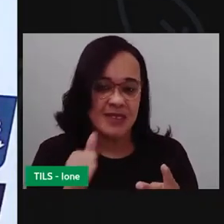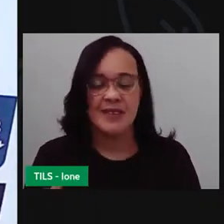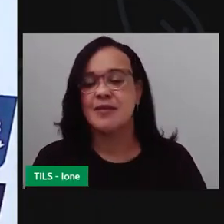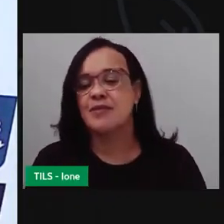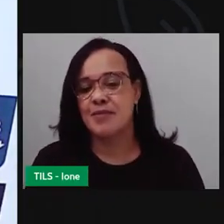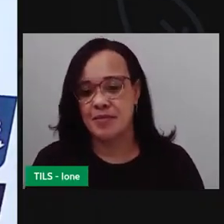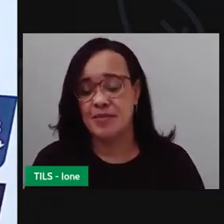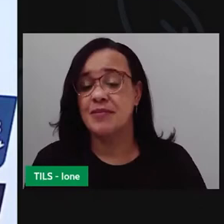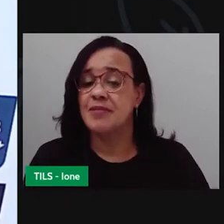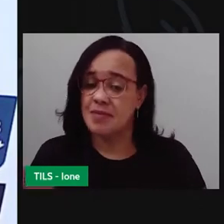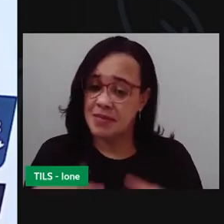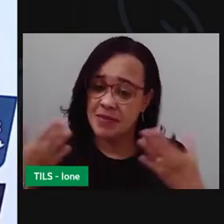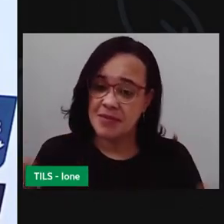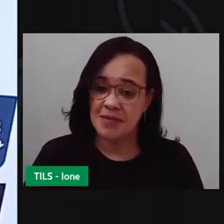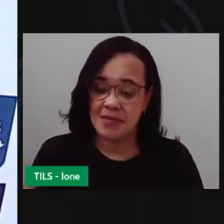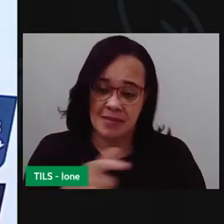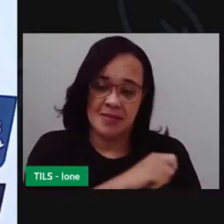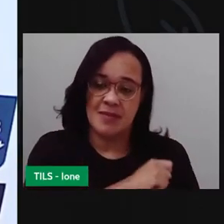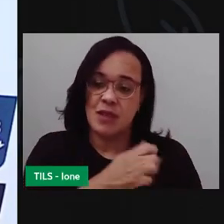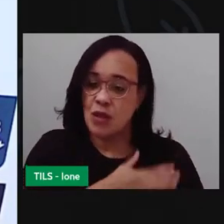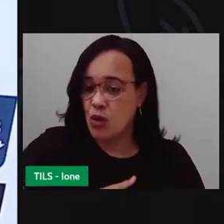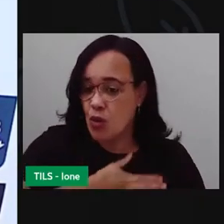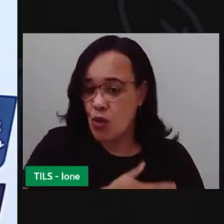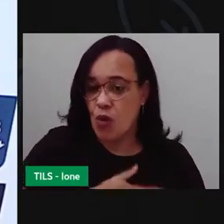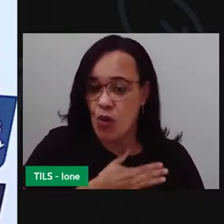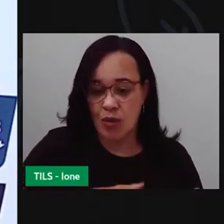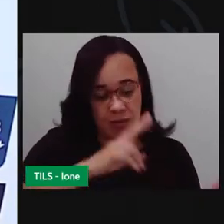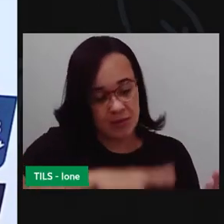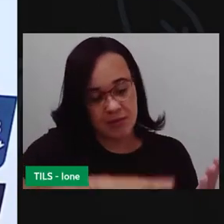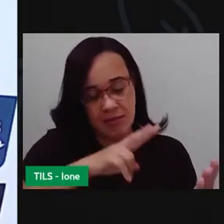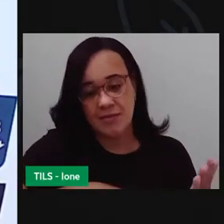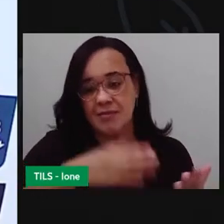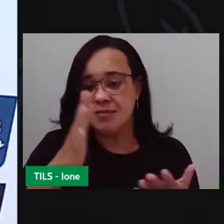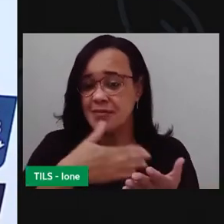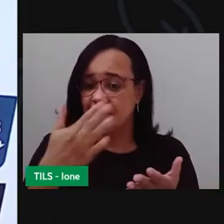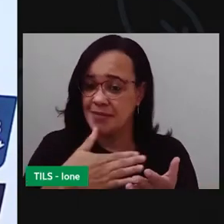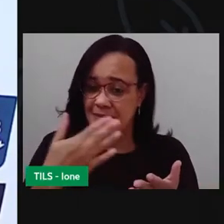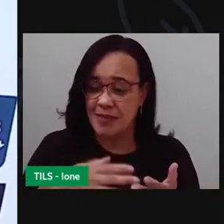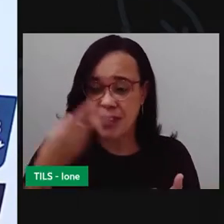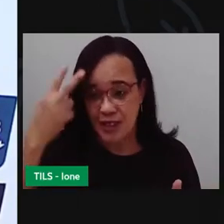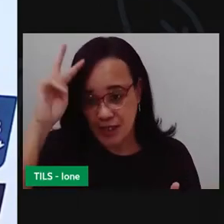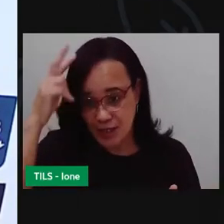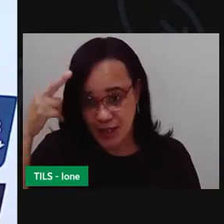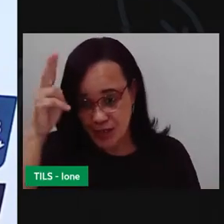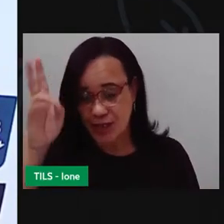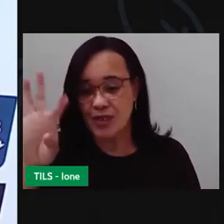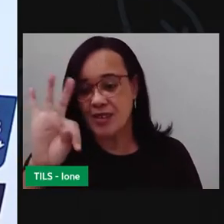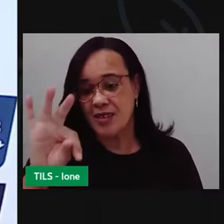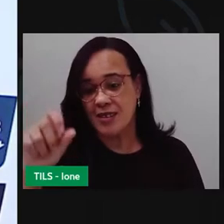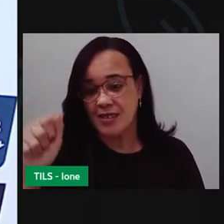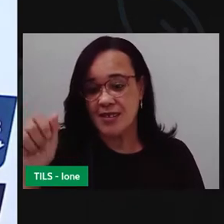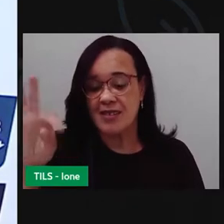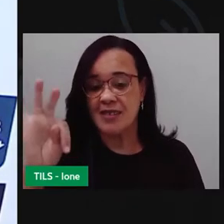Então, crianças, vocês gostaram desse livro? Gostaram da história do tatu-bola?